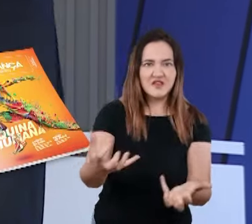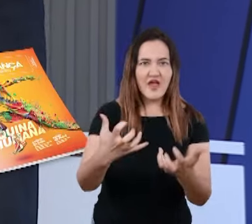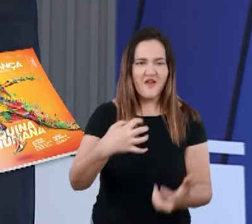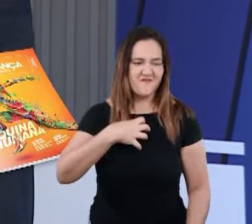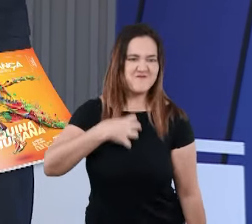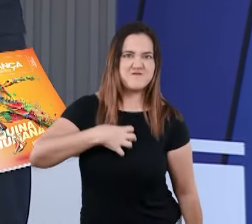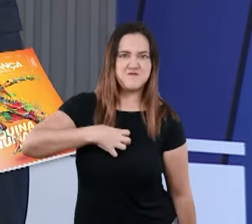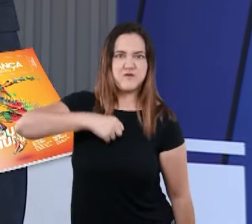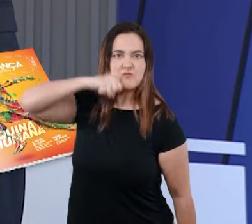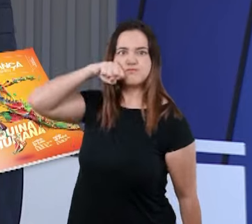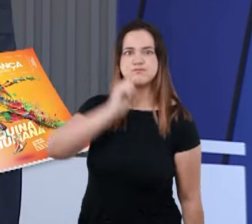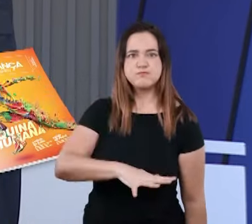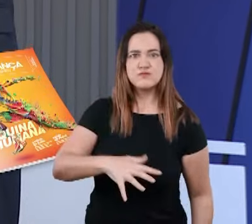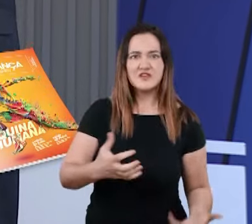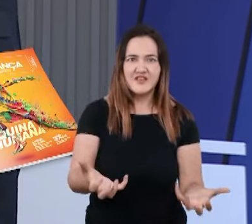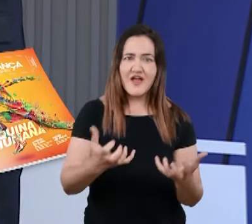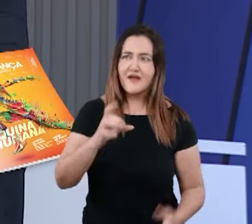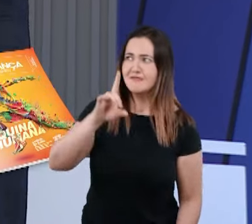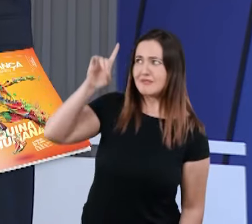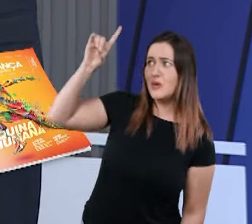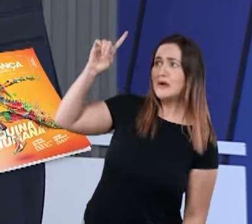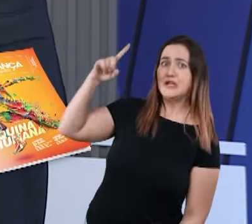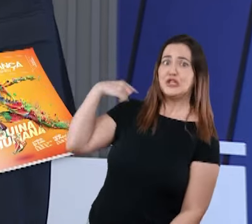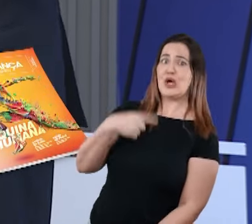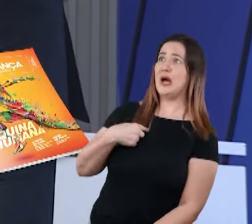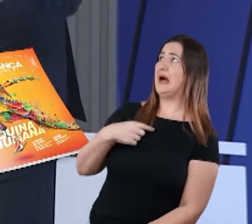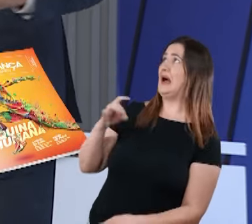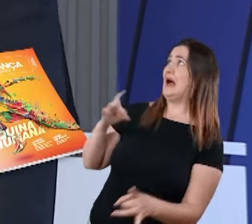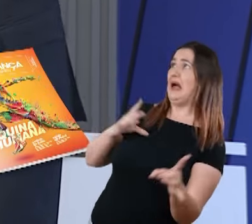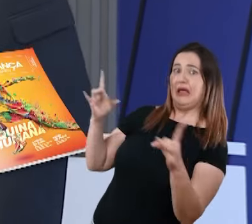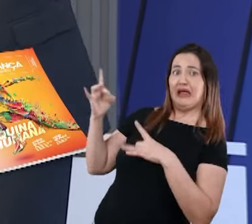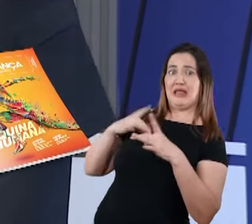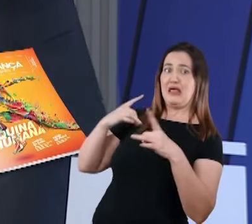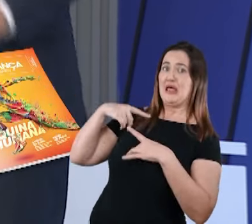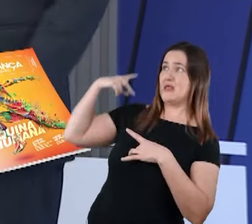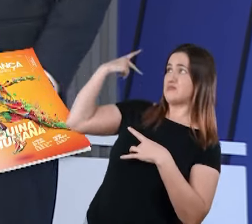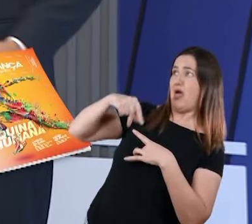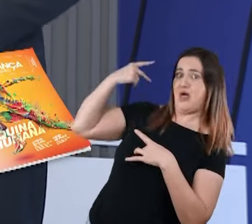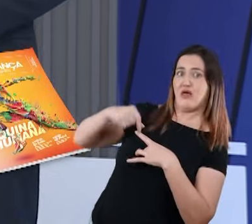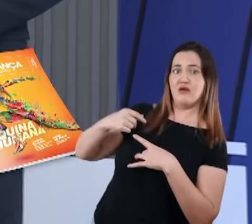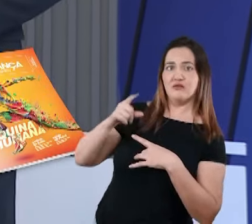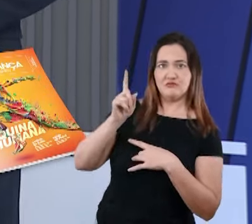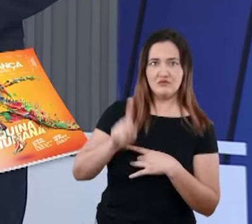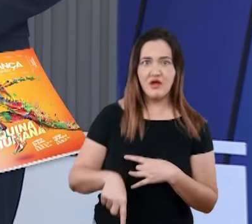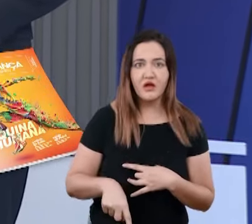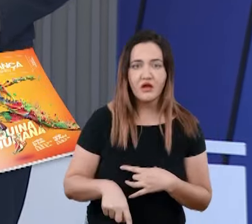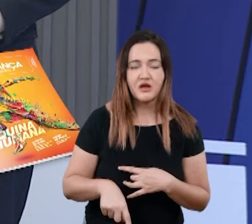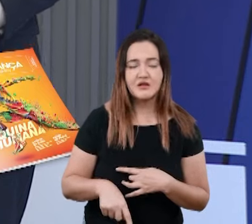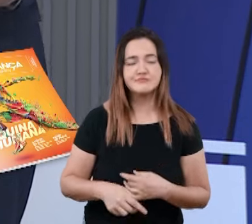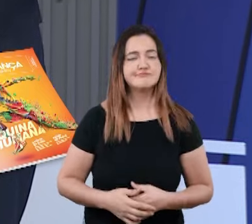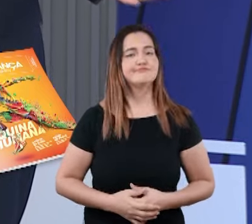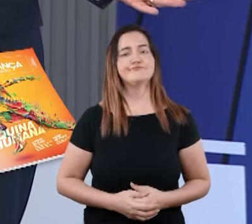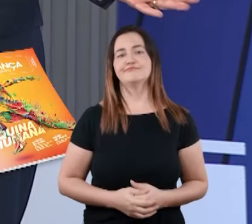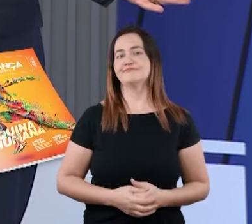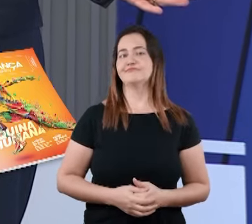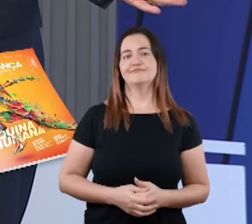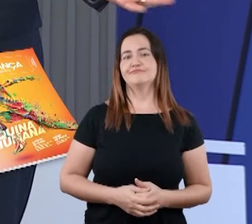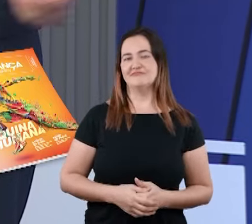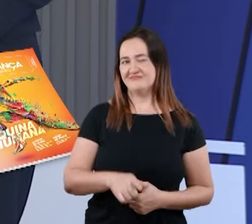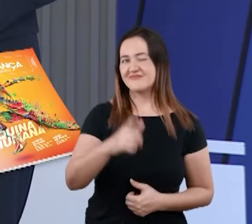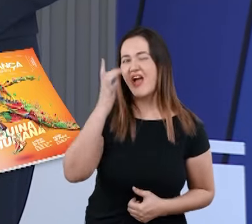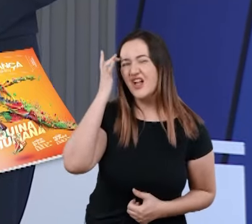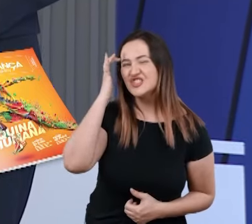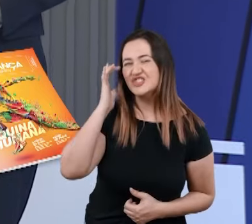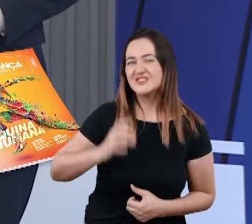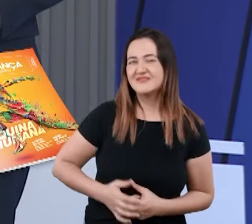severa, de maneira tortuosa, dolorosa, pesada, aqueles que desobedeceram a Ele.